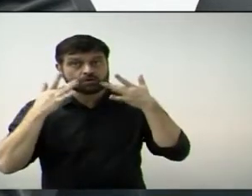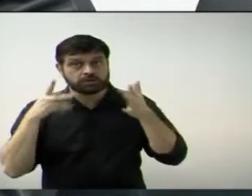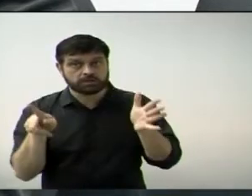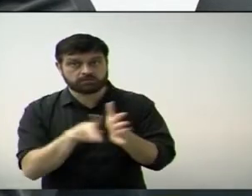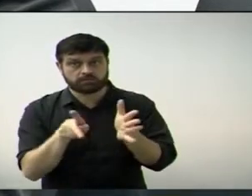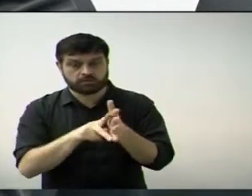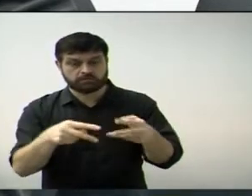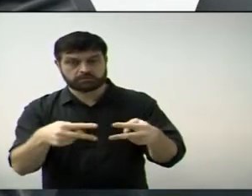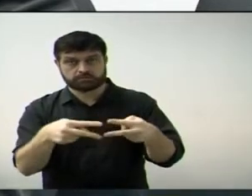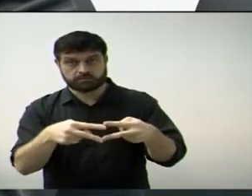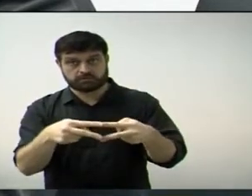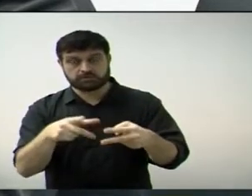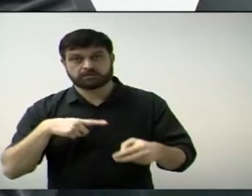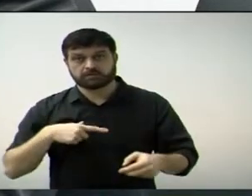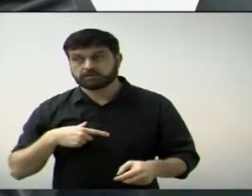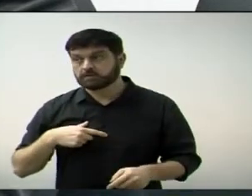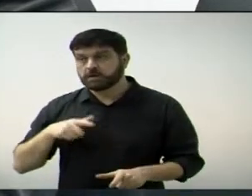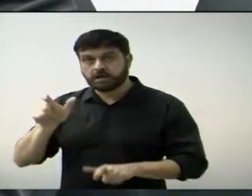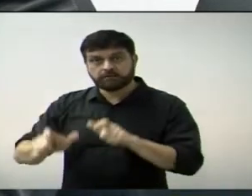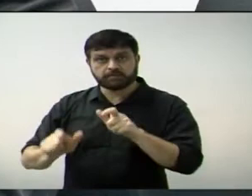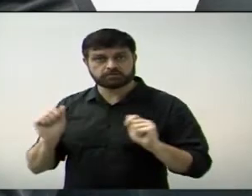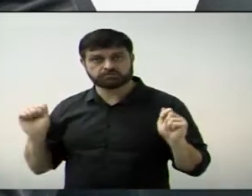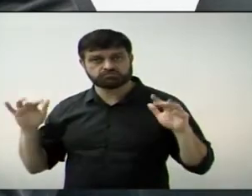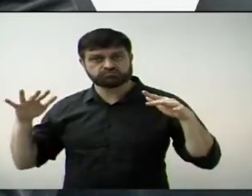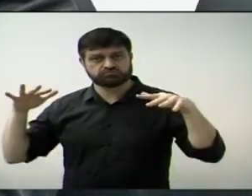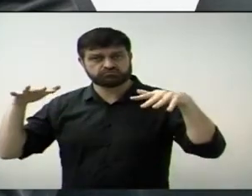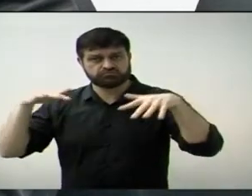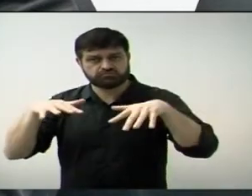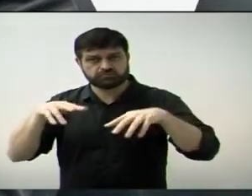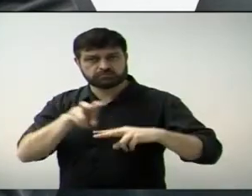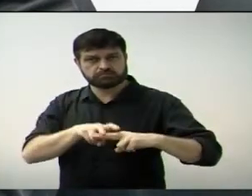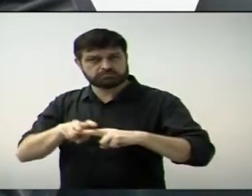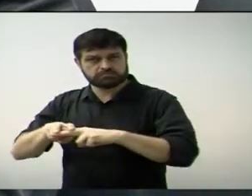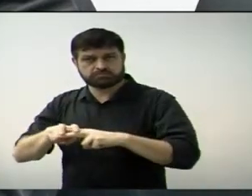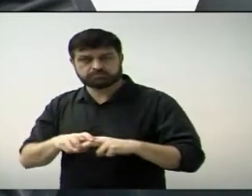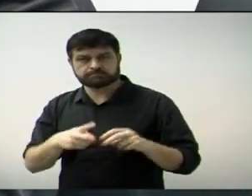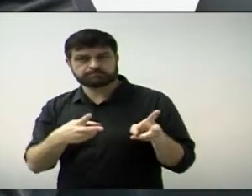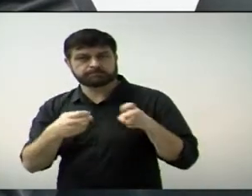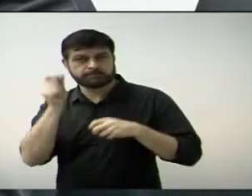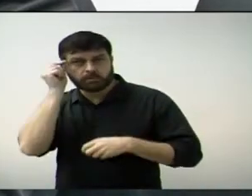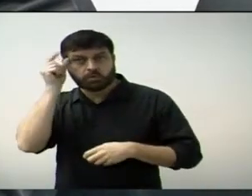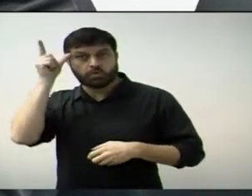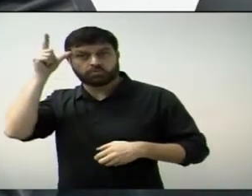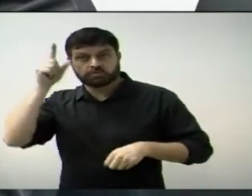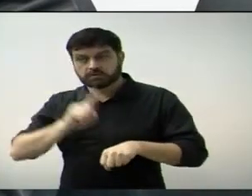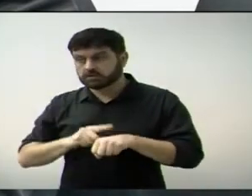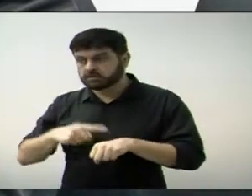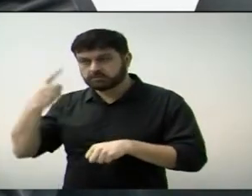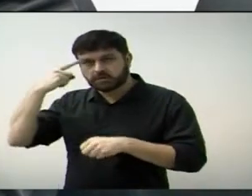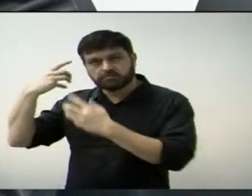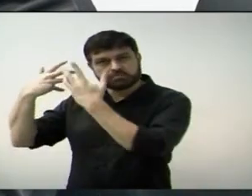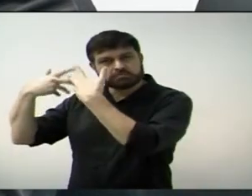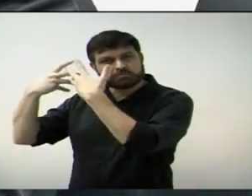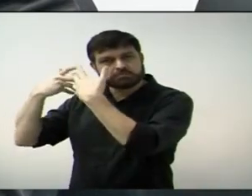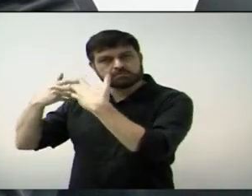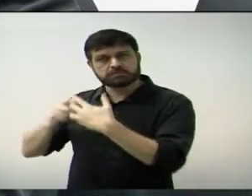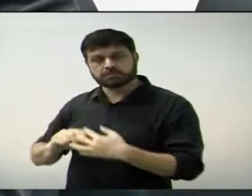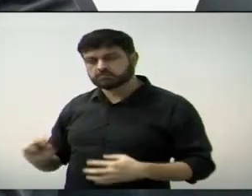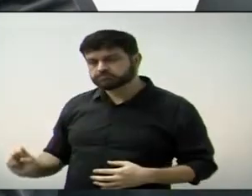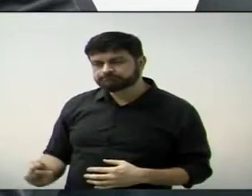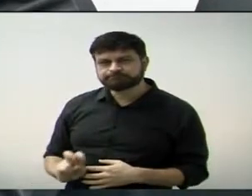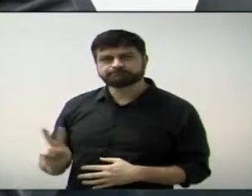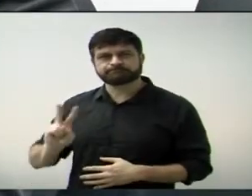de Paulínia, assegurando ao público não apenas os acessos à arte, mas também momentos de reflexão e valorização